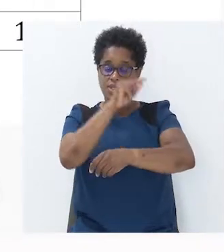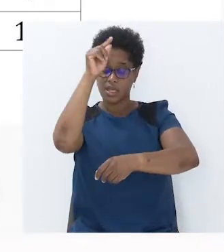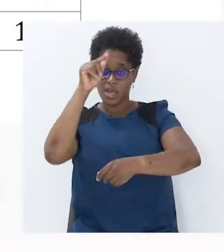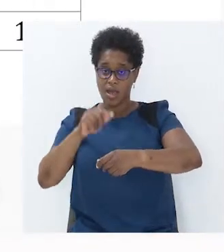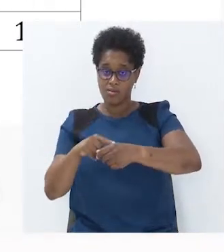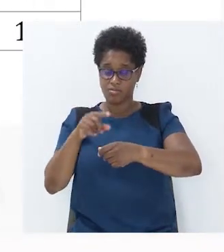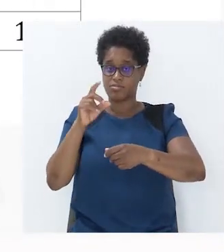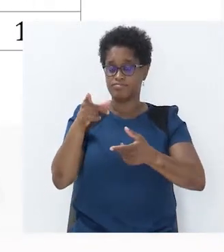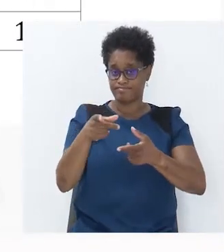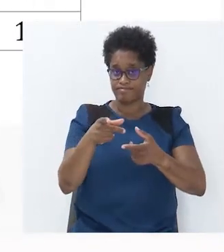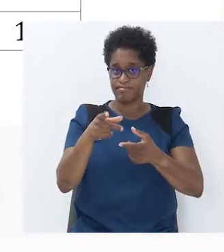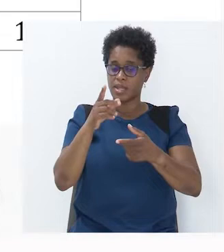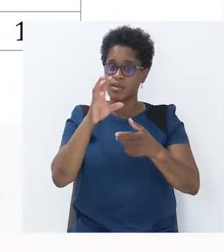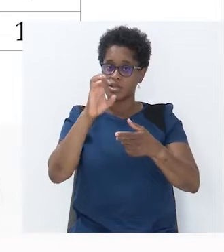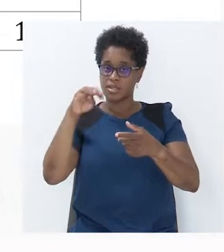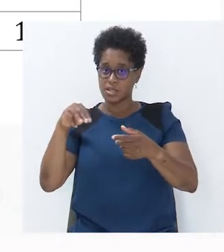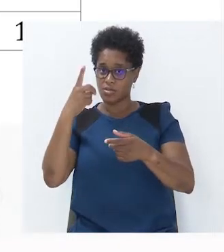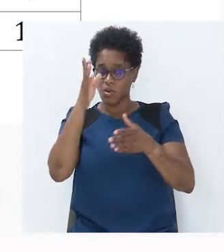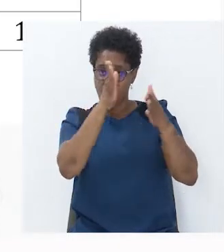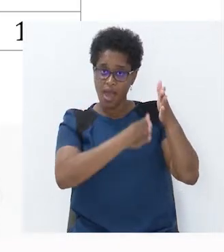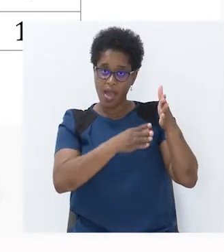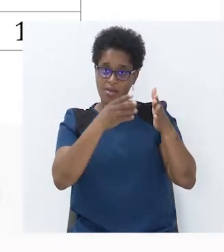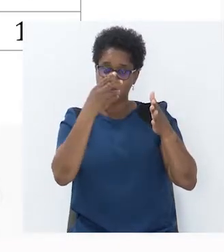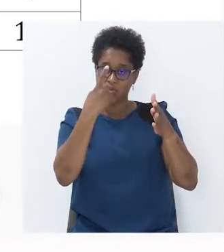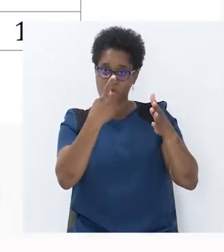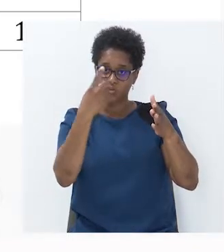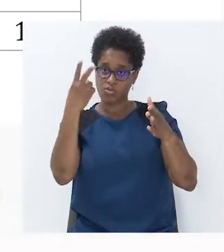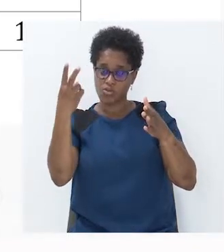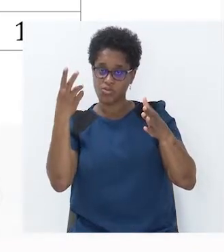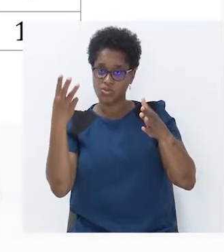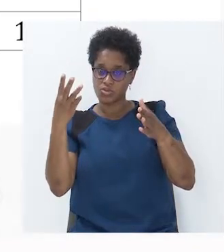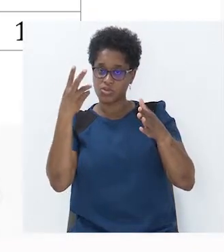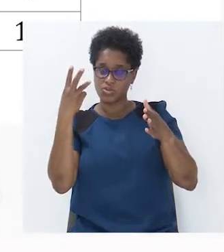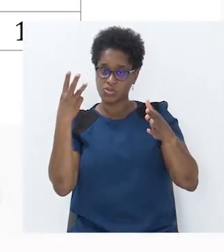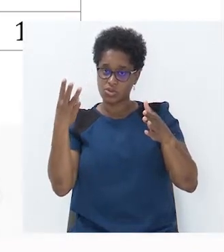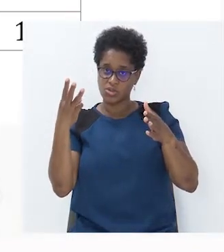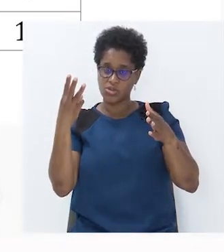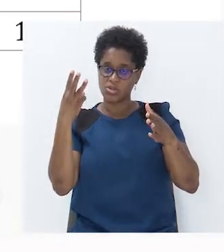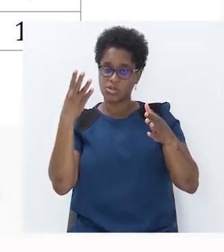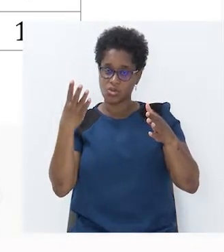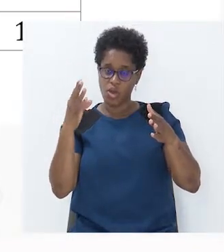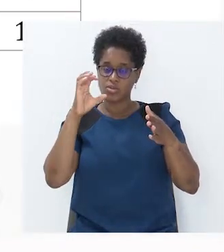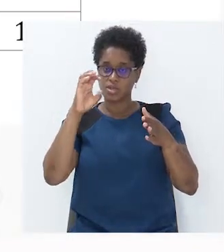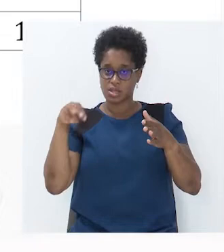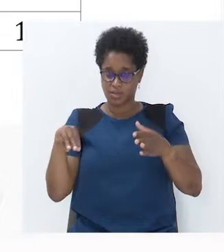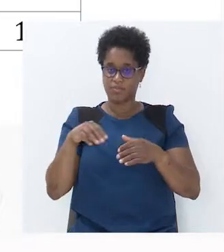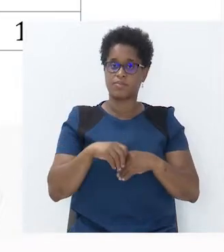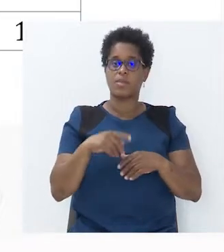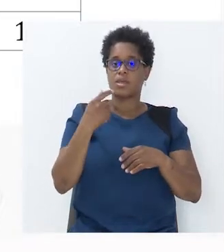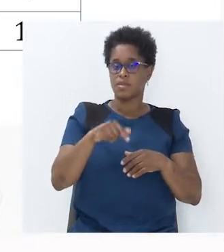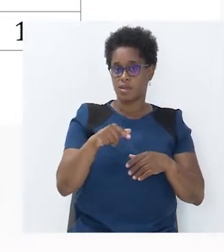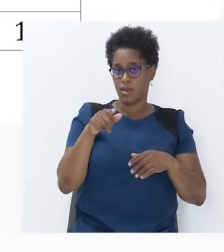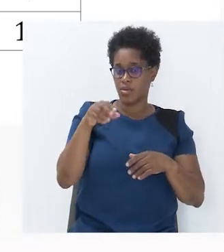centímetro. Um lado, 1 centímetro, 2 centímetros, 3 centímetros e 4 centímetros. Temos aqui o